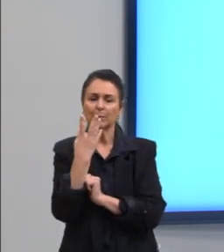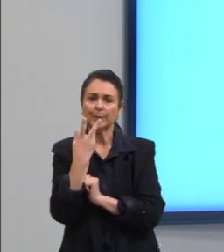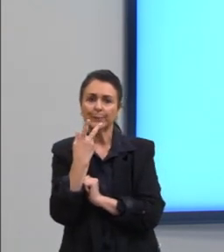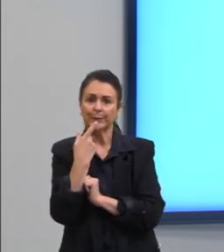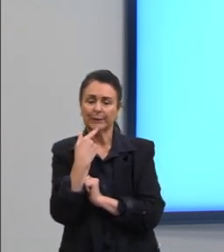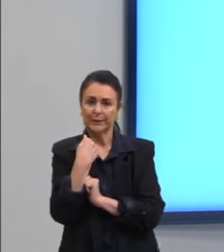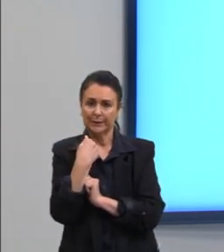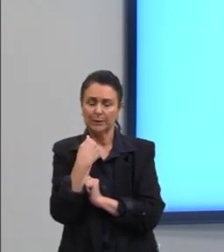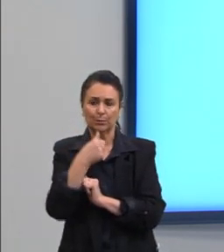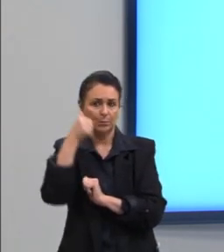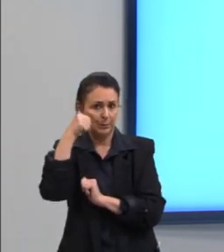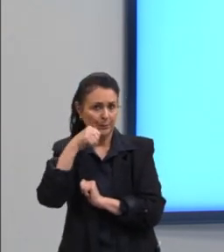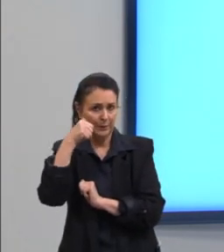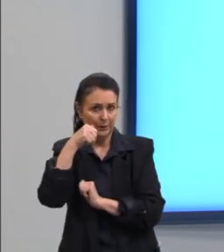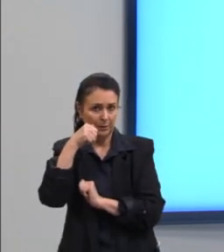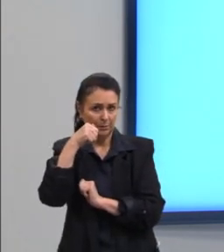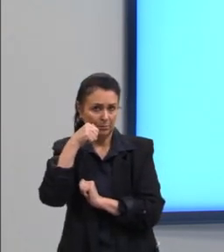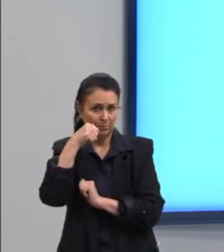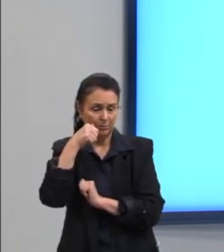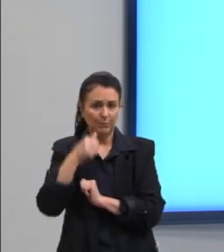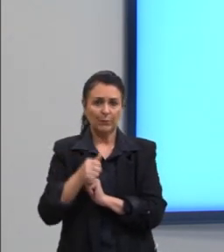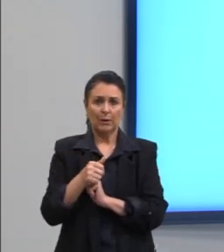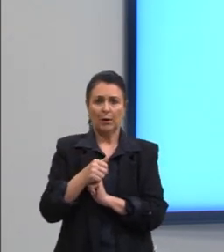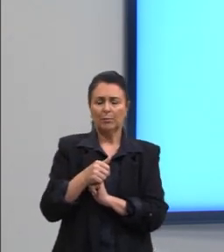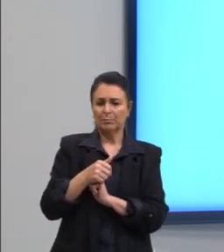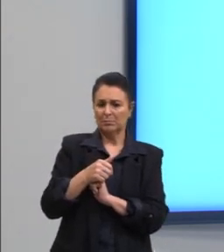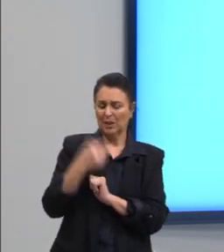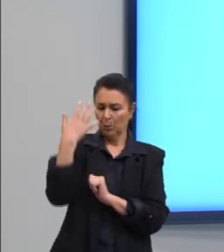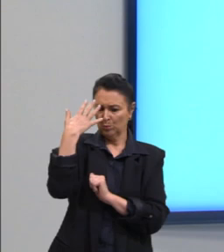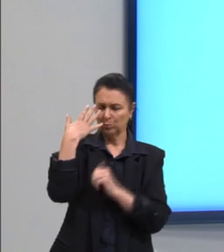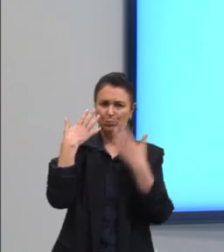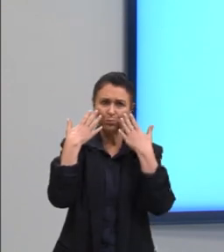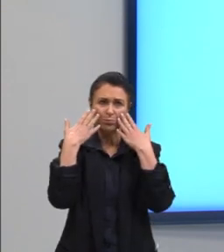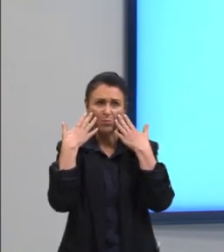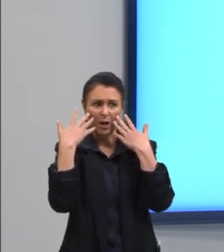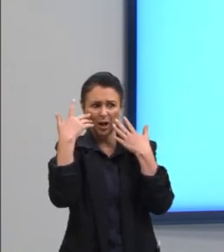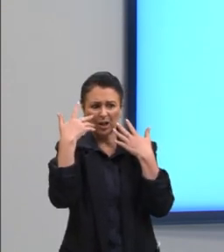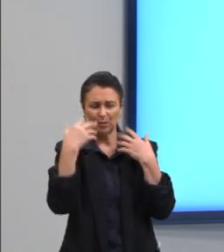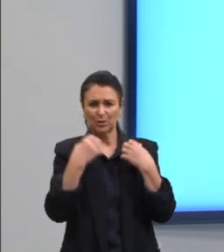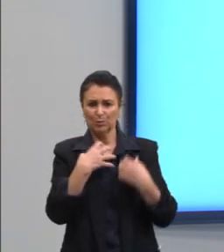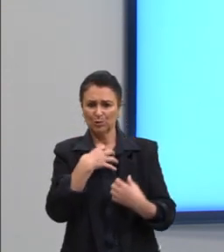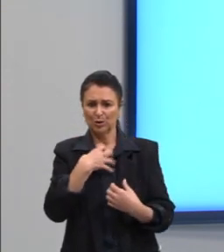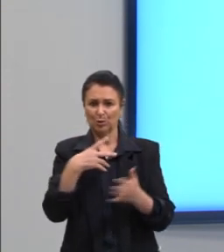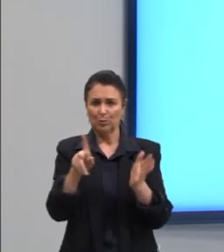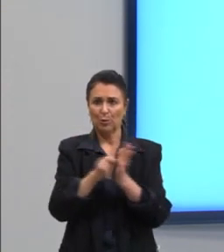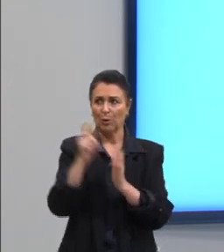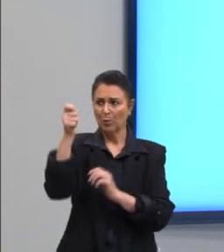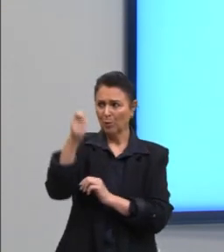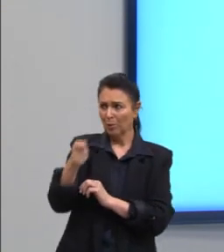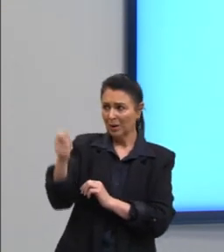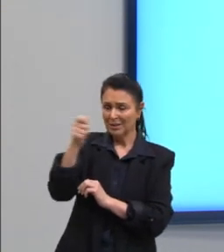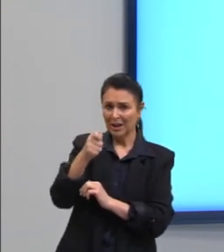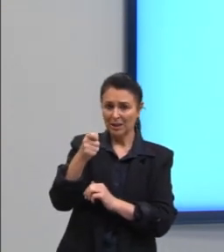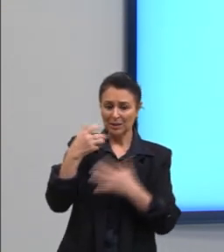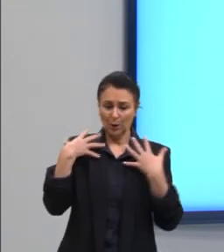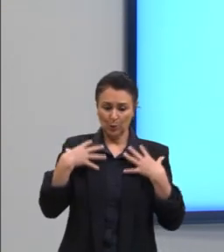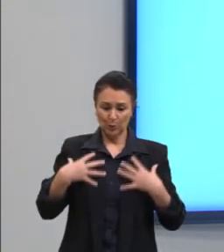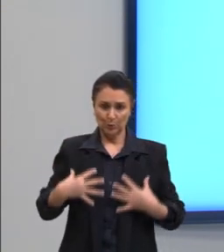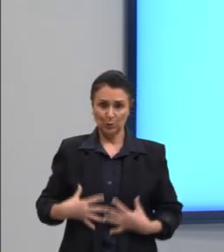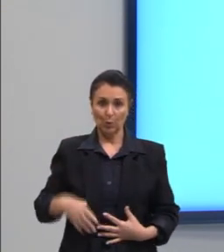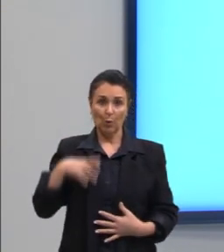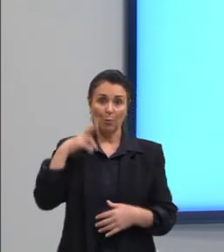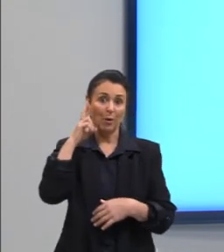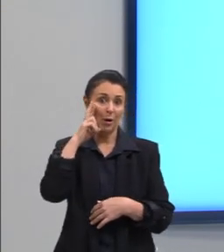criança menina com traços específicos asiáticos, uma blusa rosa e ela está fazendo algumas